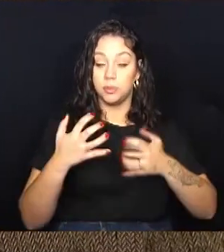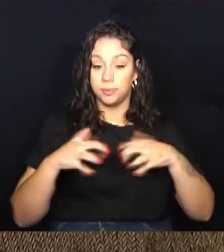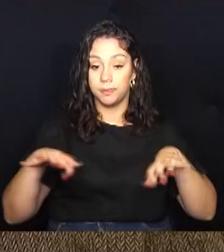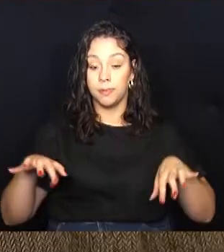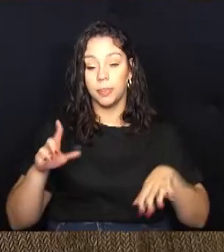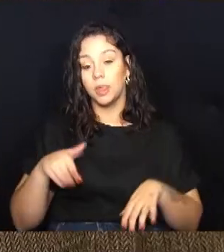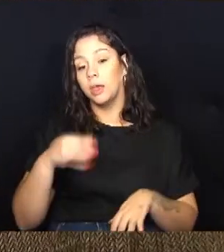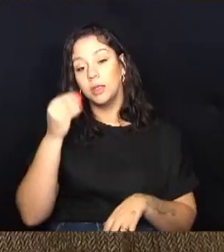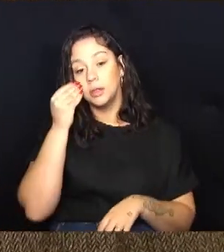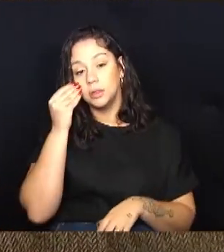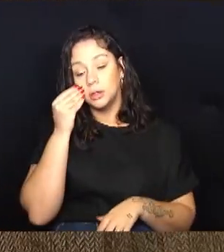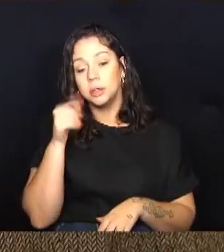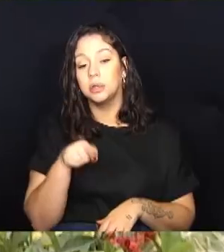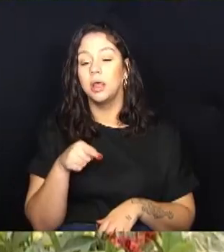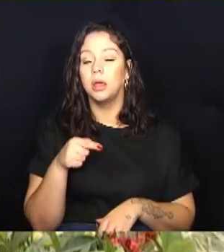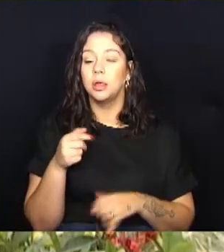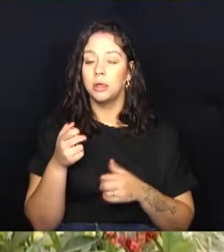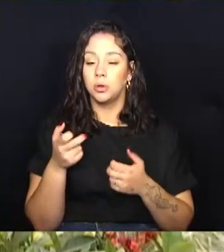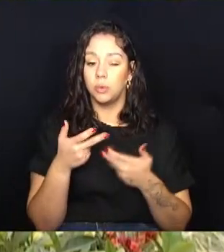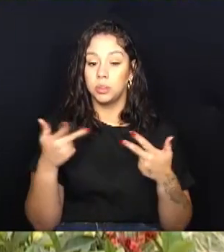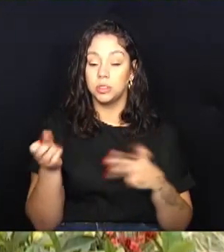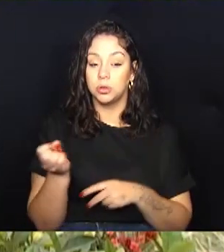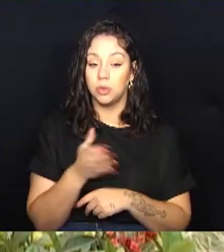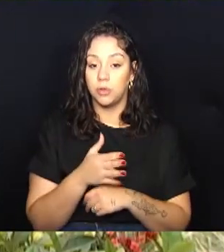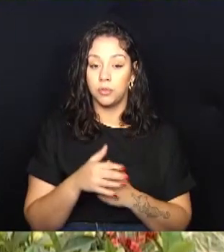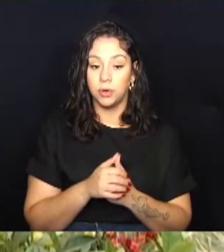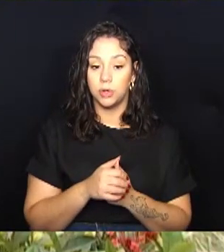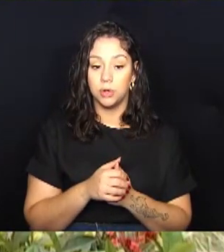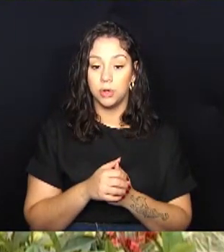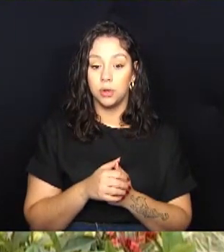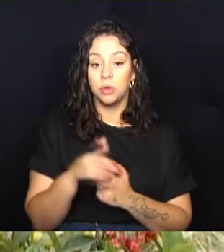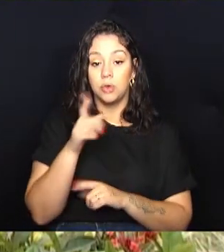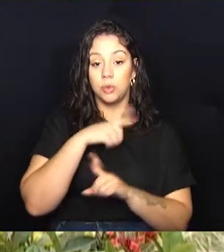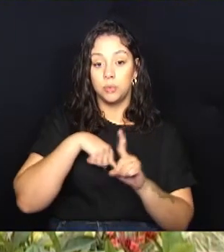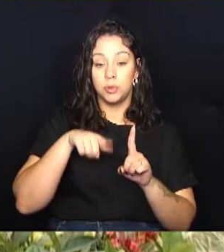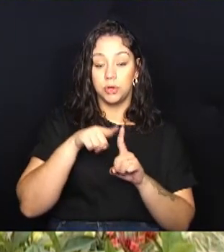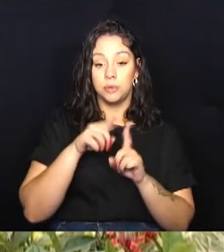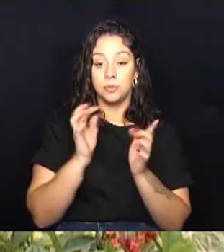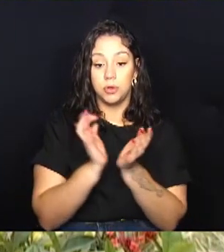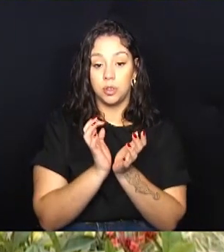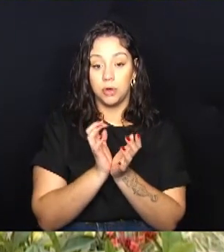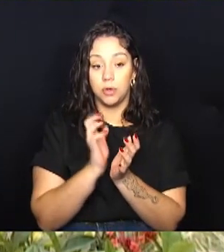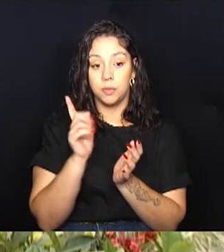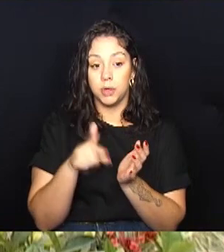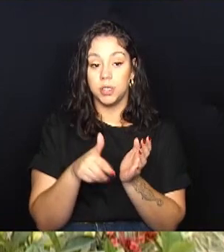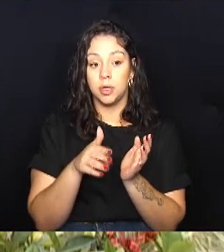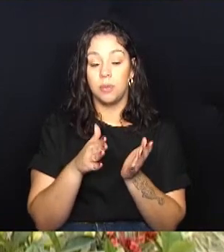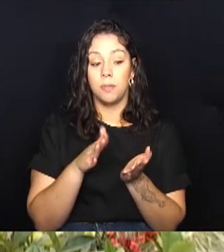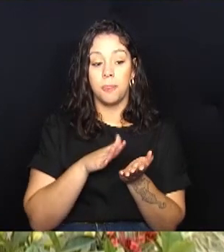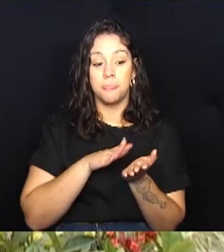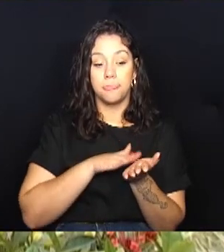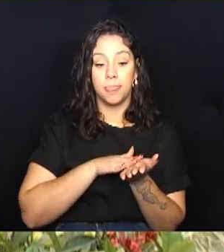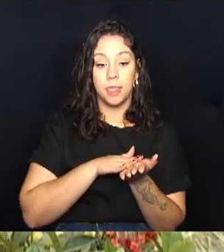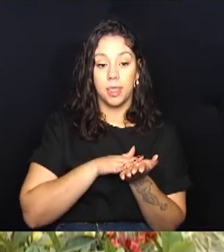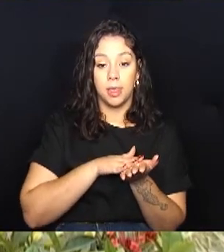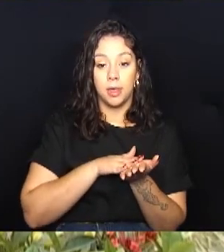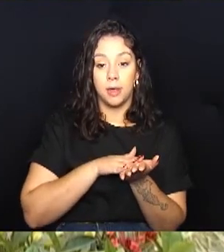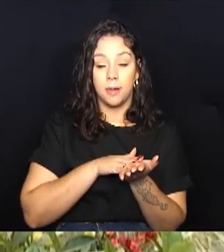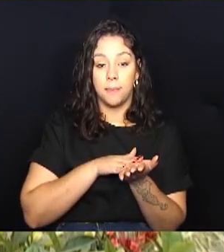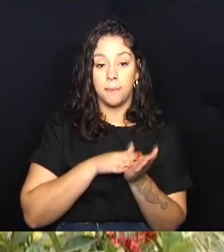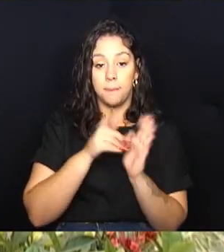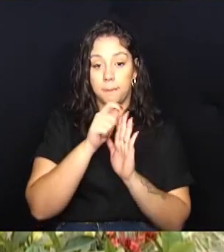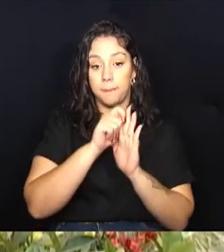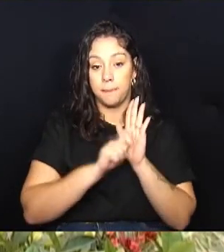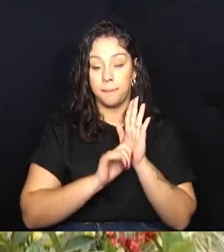inclusive, situações novas. A finalidade da comissão é emitir parecer sobre proposições do